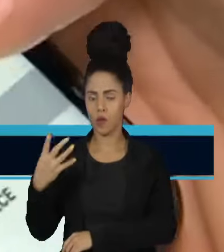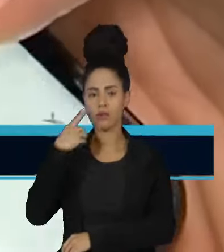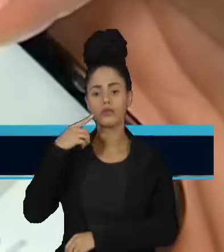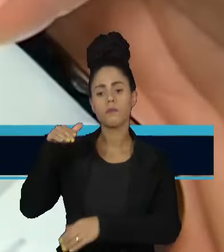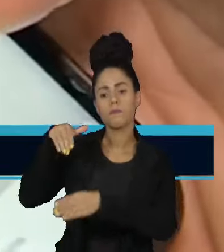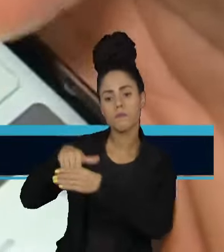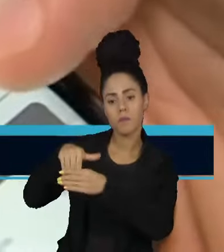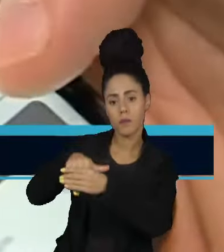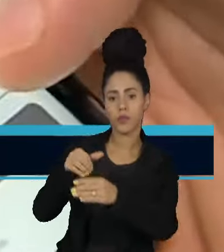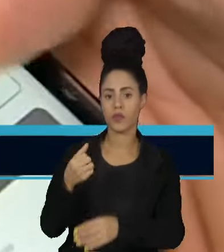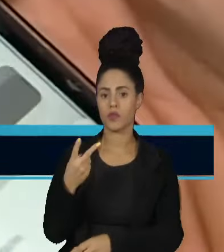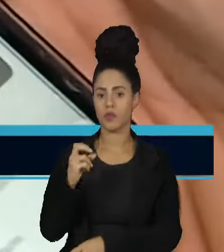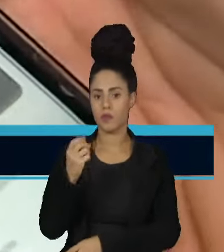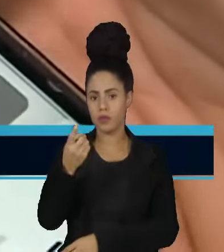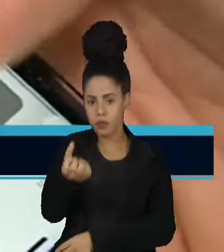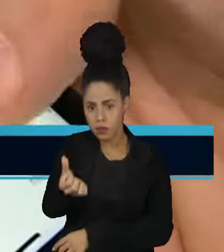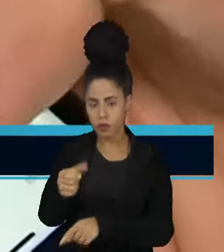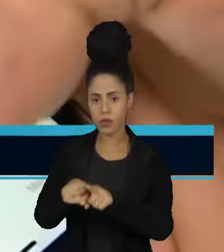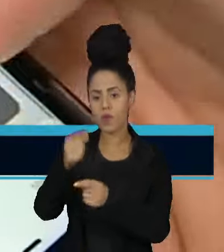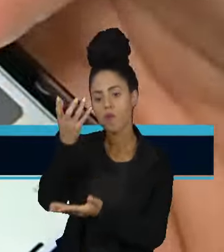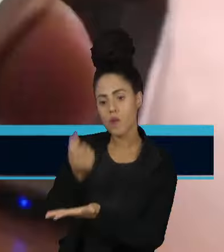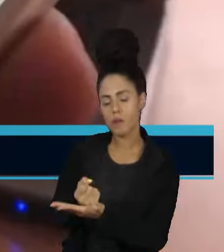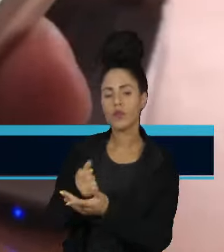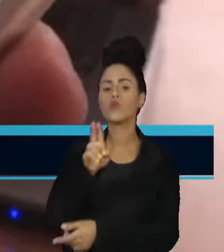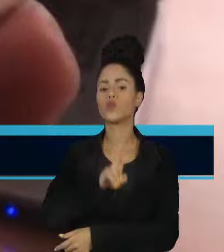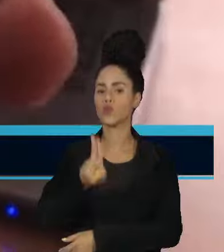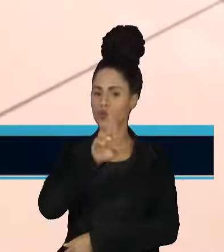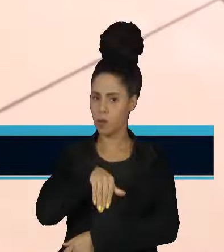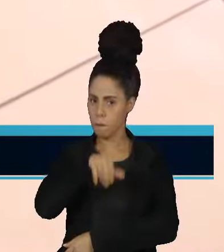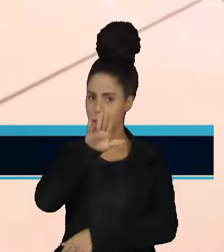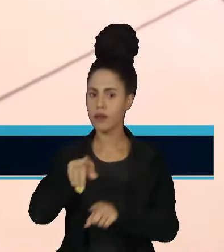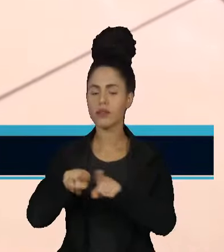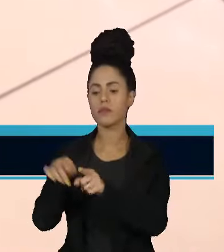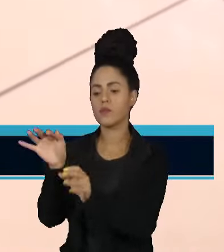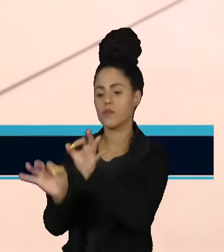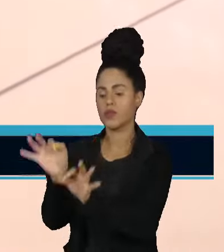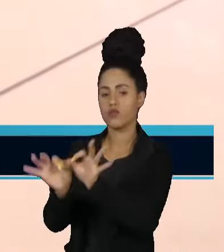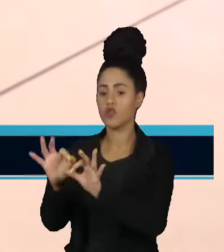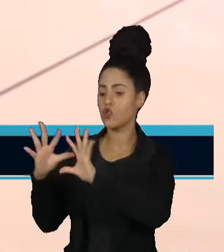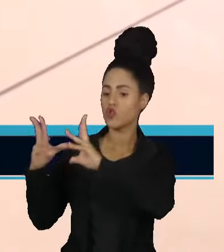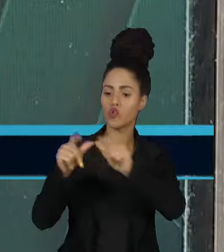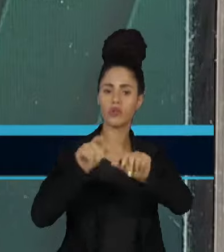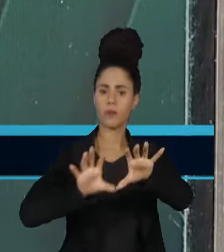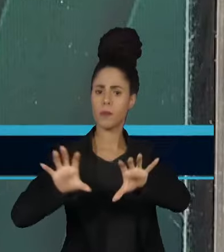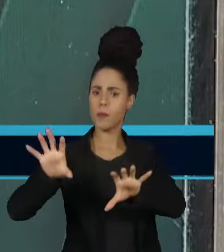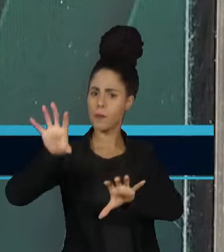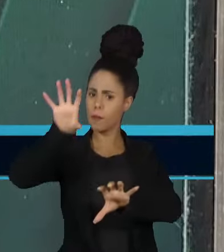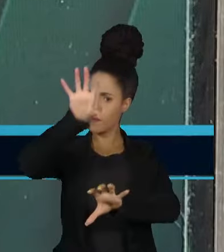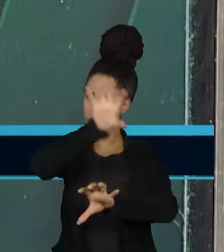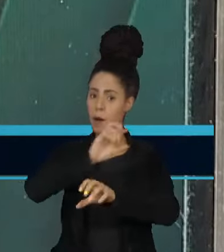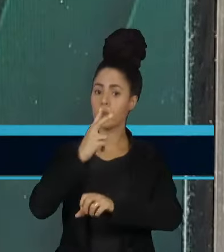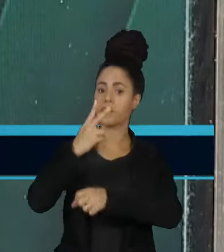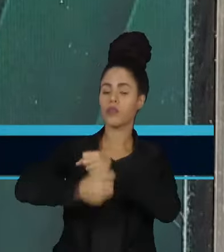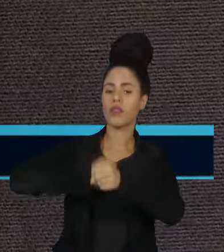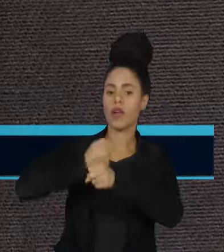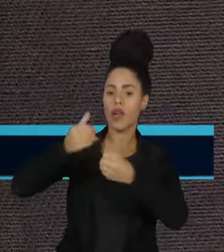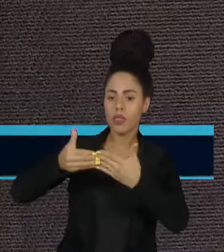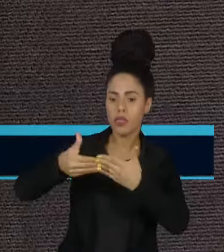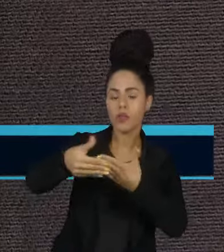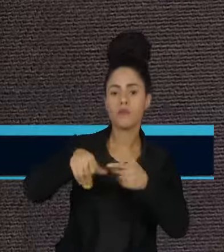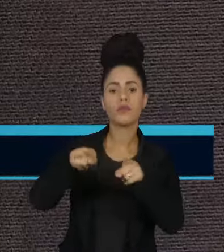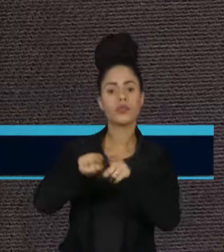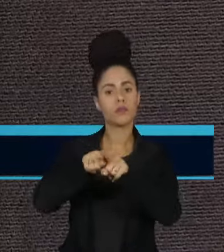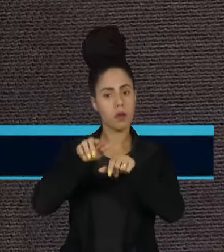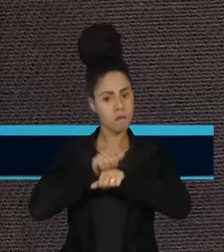eleições de 2016, o aplicativo passou a ser usado pela justiça eleitoral de todos os estados. Dois anos depois, o sistema foi